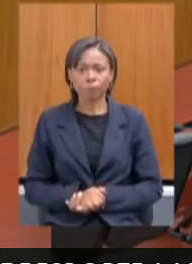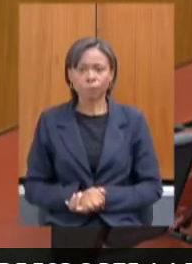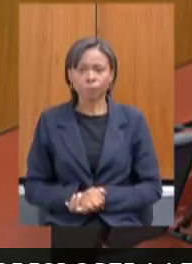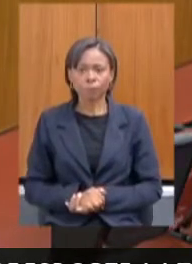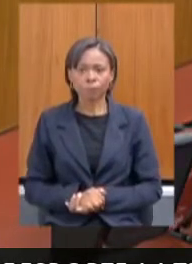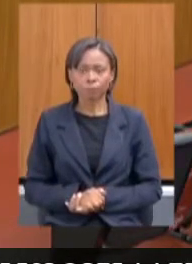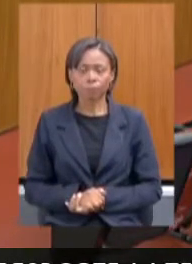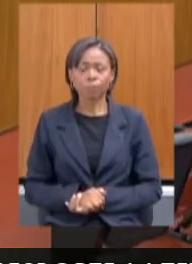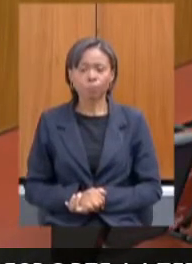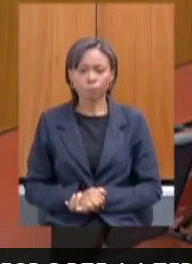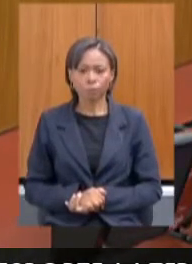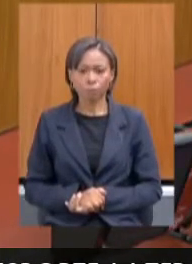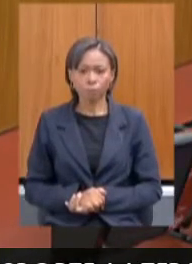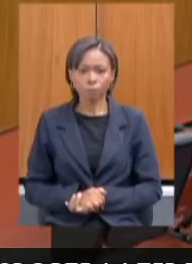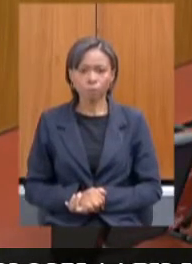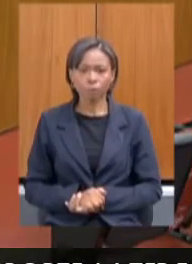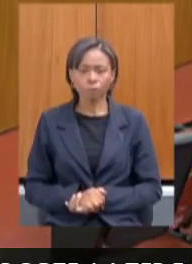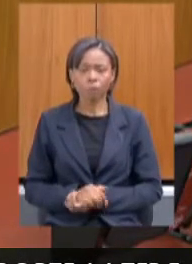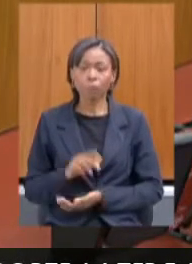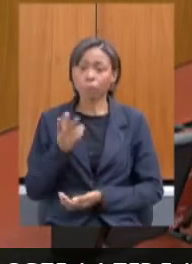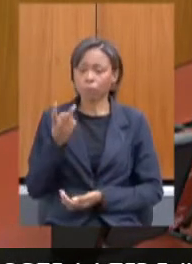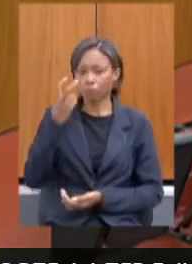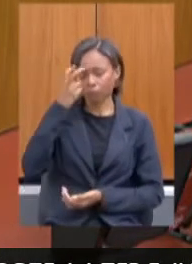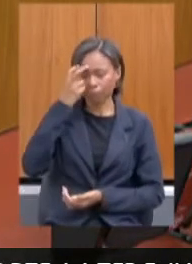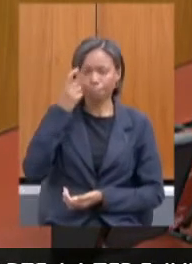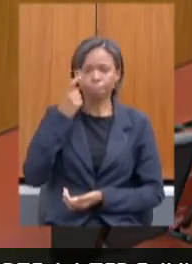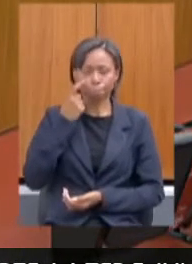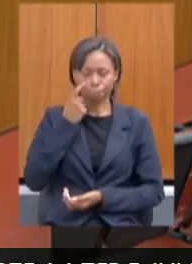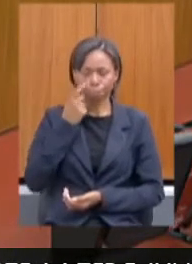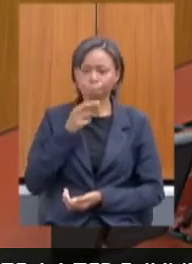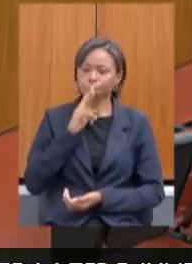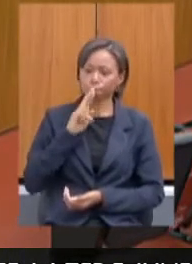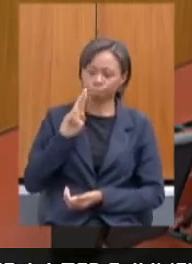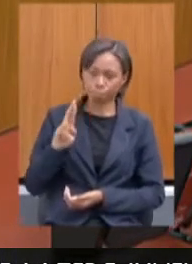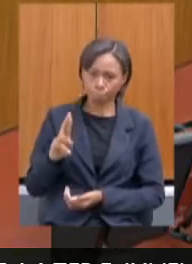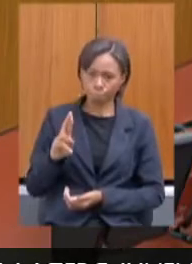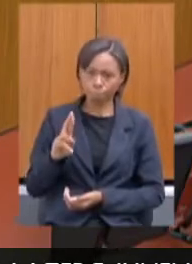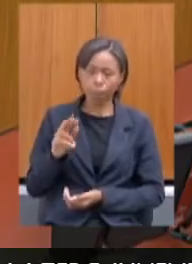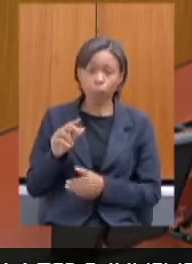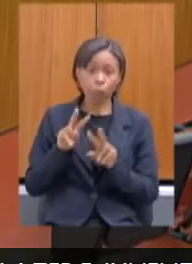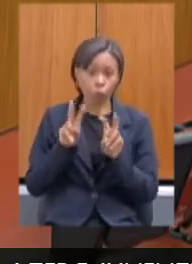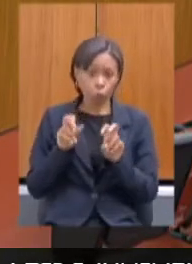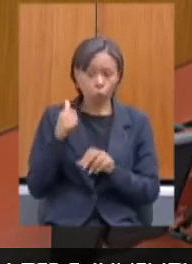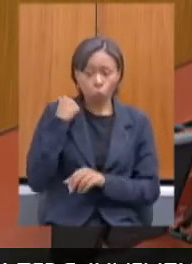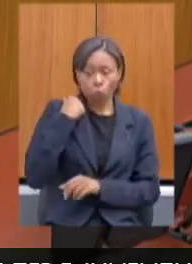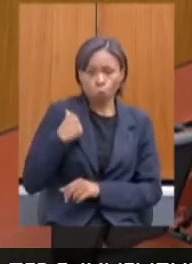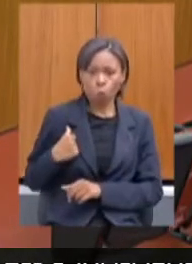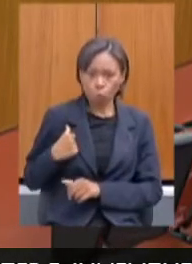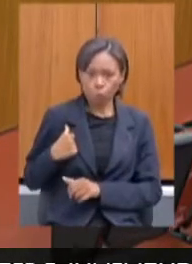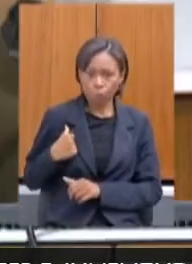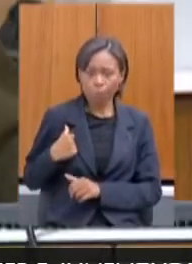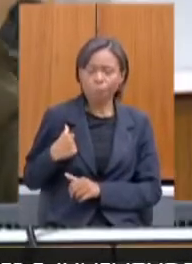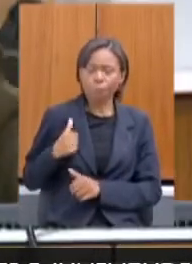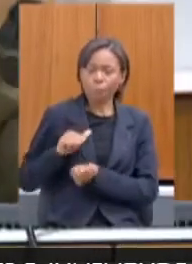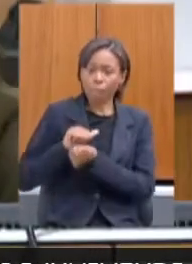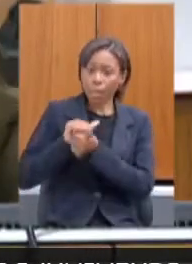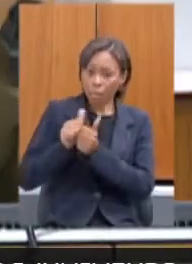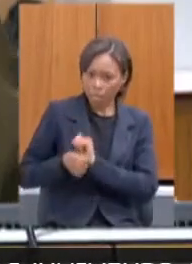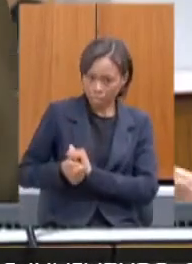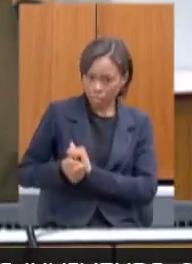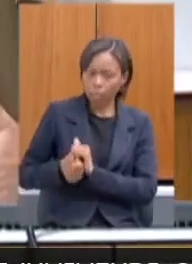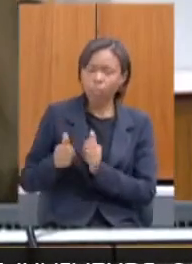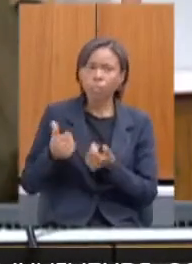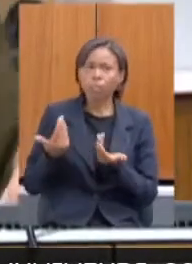Então, vamos lá, deputado Zé Guilherme. A questão do Bolsa Atleta, nós dependemos muito, nós já estávamos